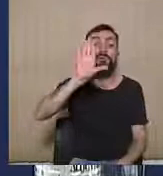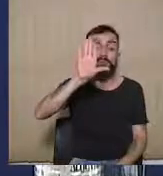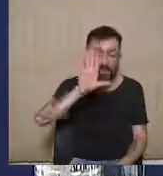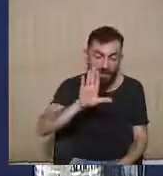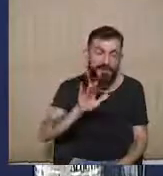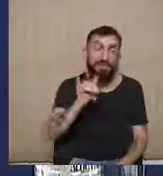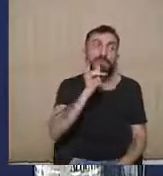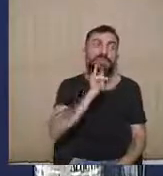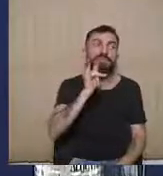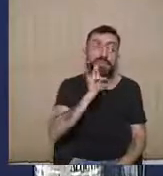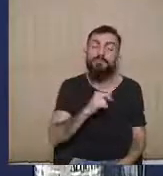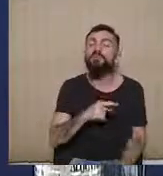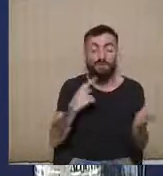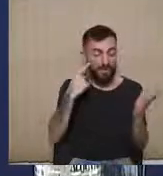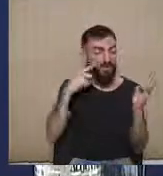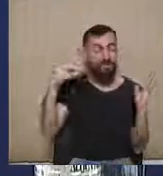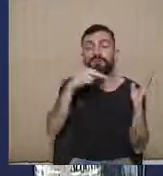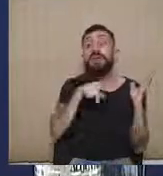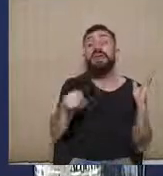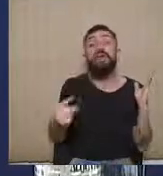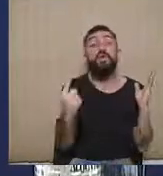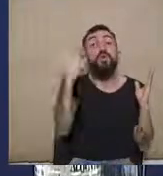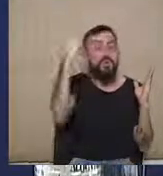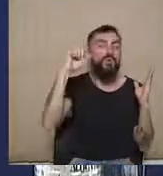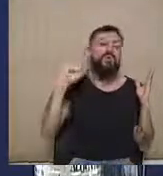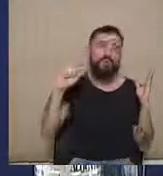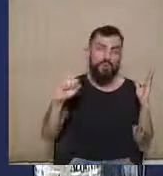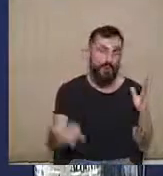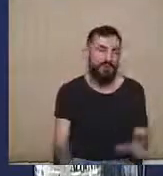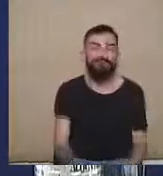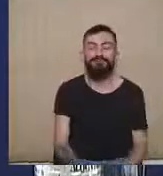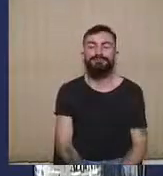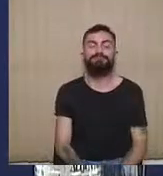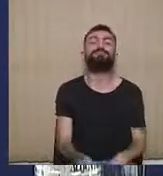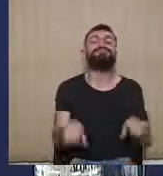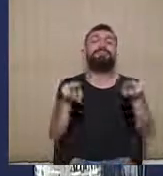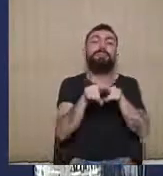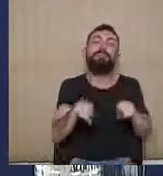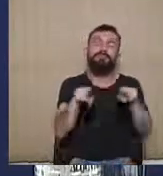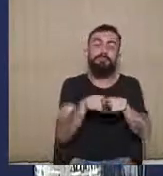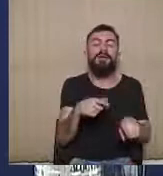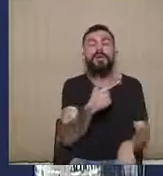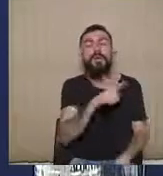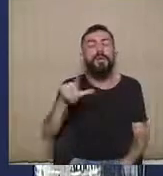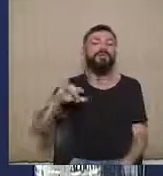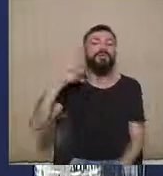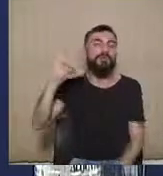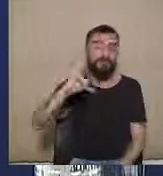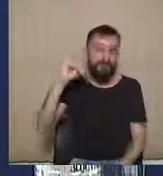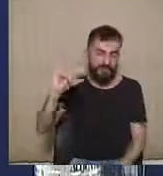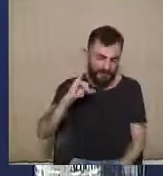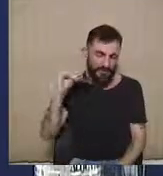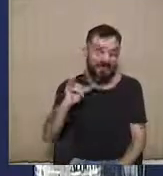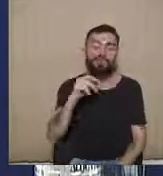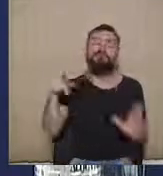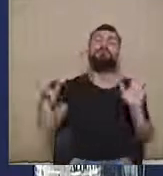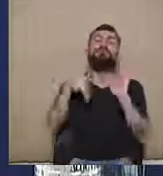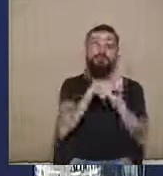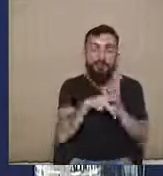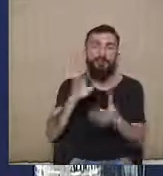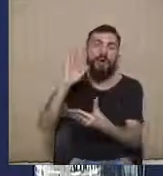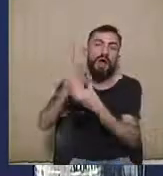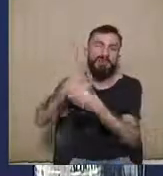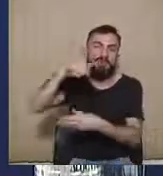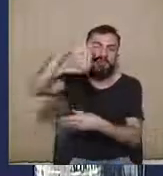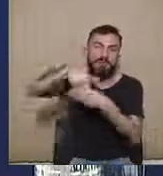constato a excepcionalidade. Outro traço também importante e peculiar das ações eleitorais vai